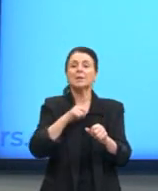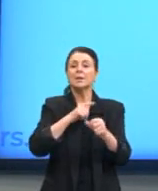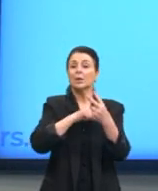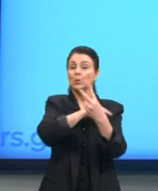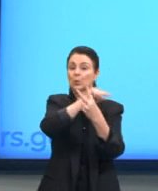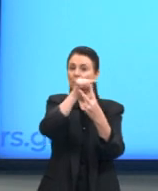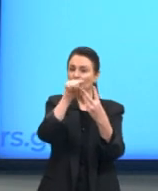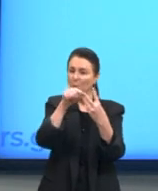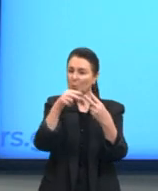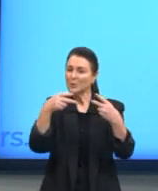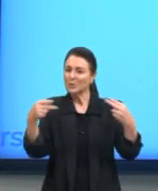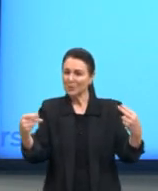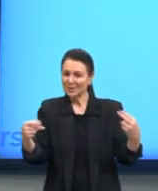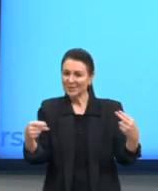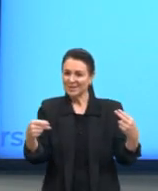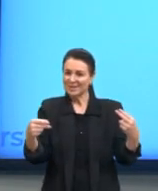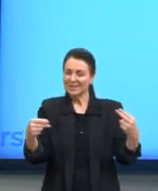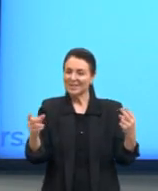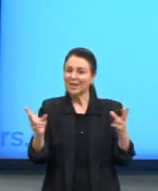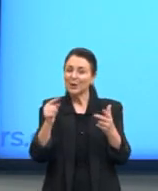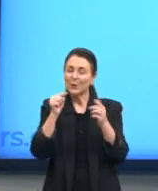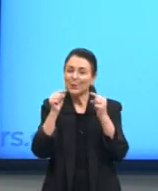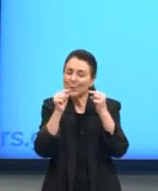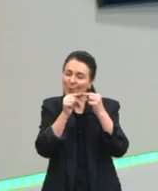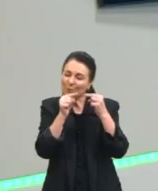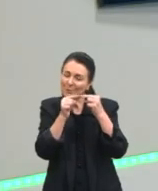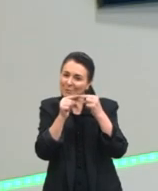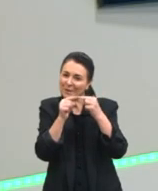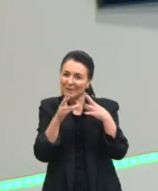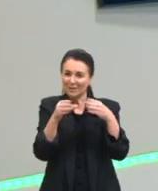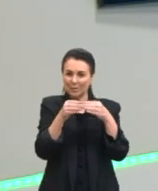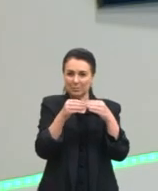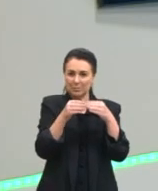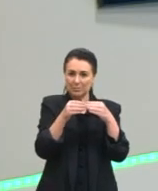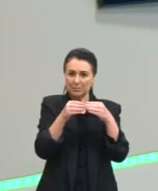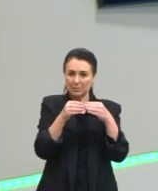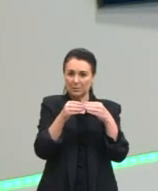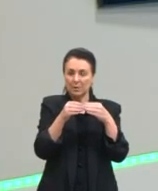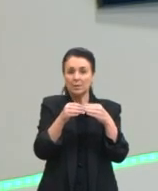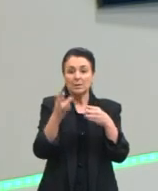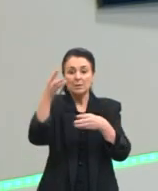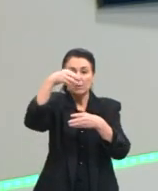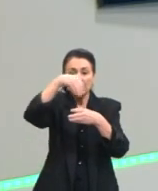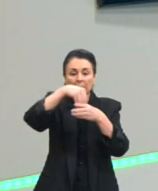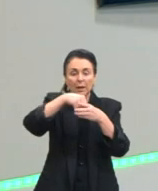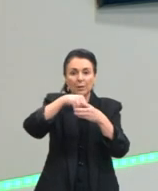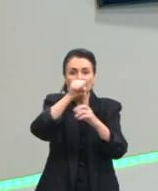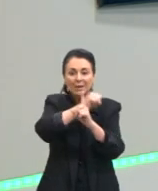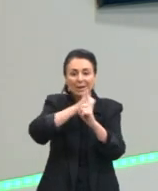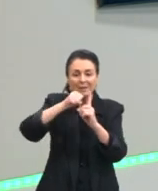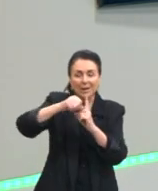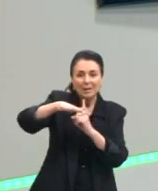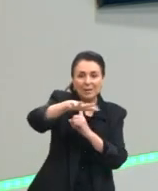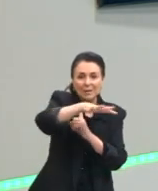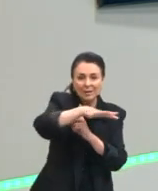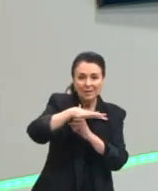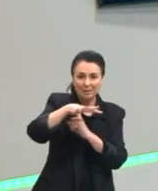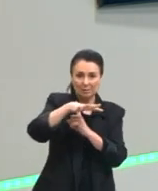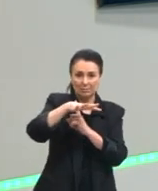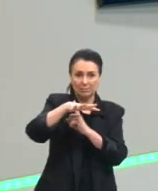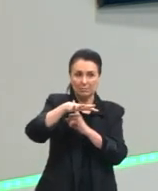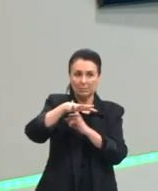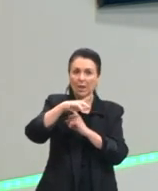comuns a essas pessoas. Primeiro, elas pertencem a essa mesma sociedade. Apesar de todas as